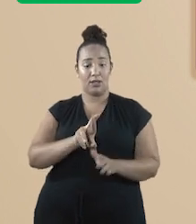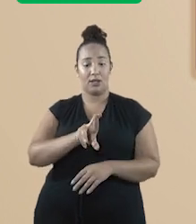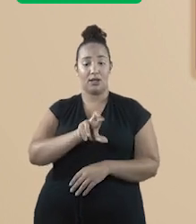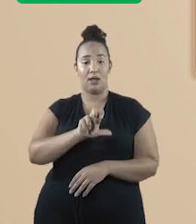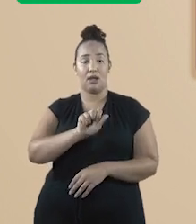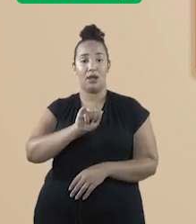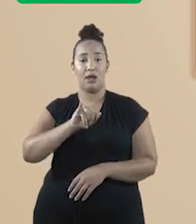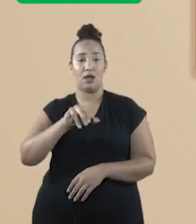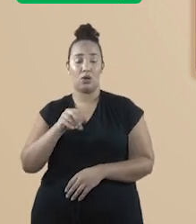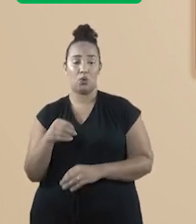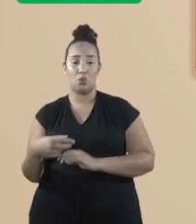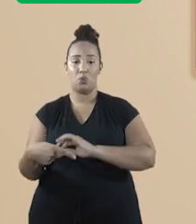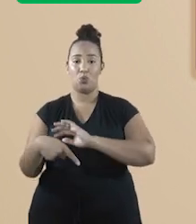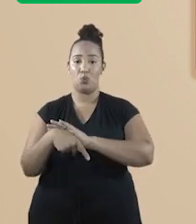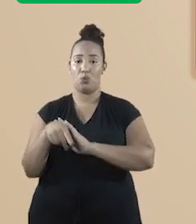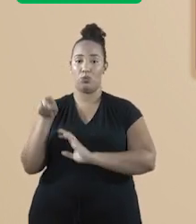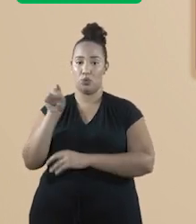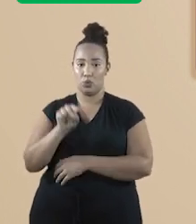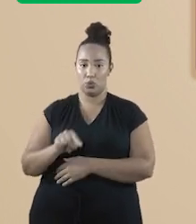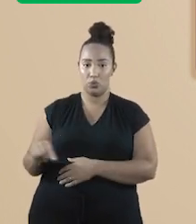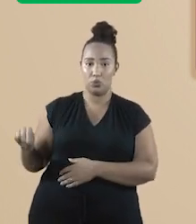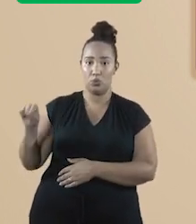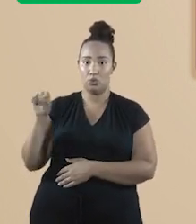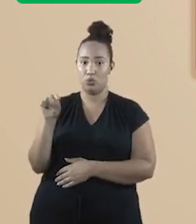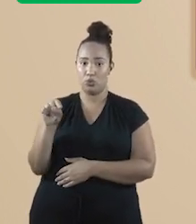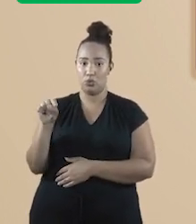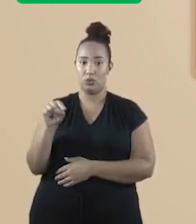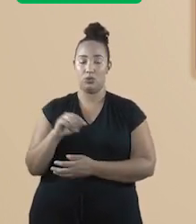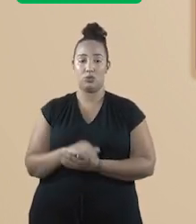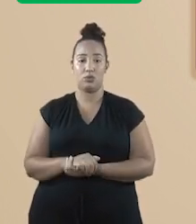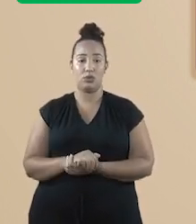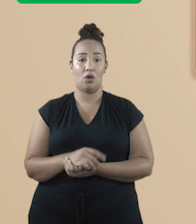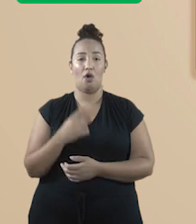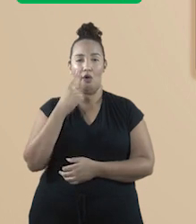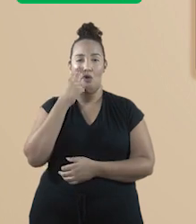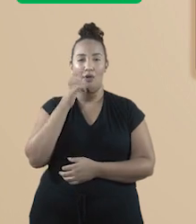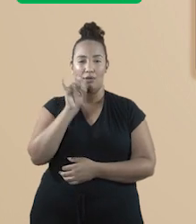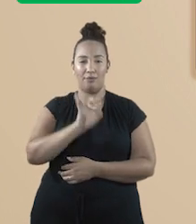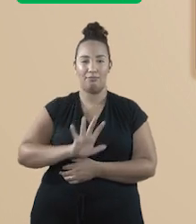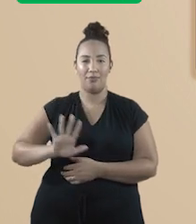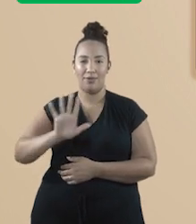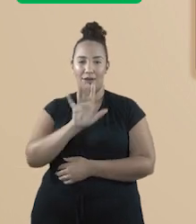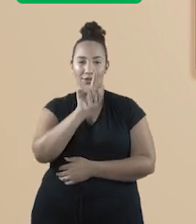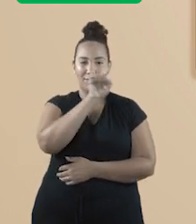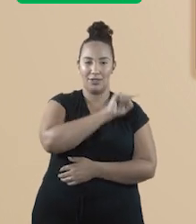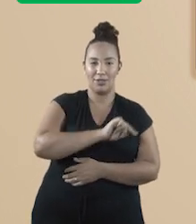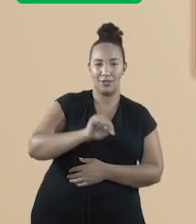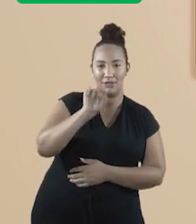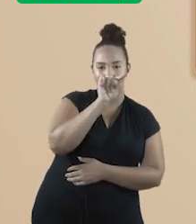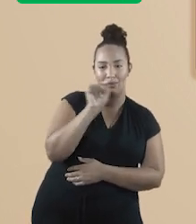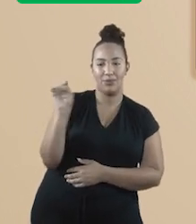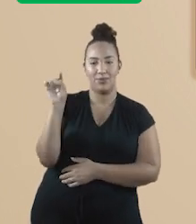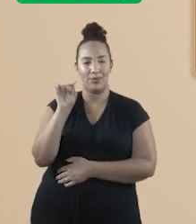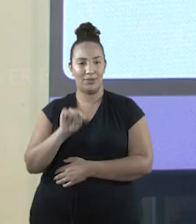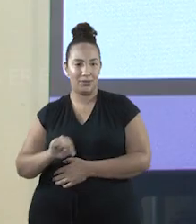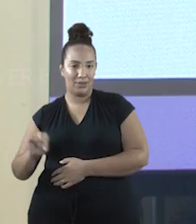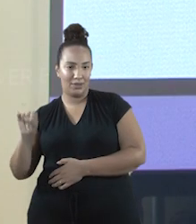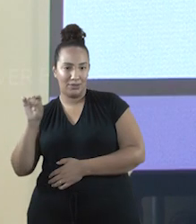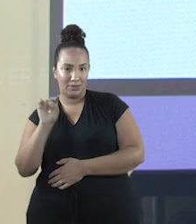O raio é a medida que está representada nos dois círculos que estão aí na tela. Reparem só.